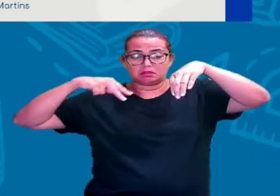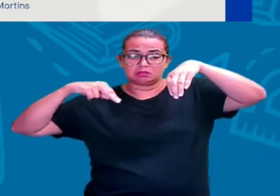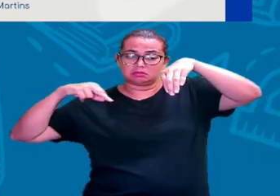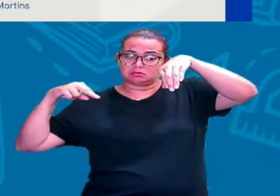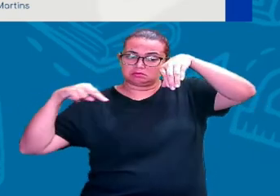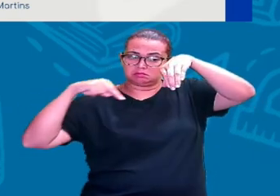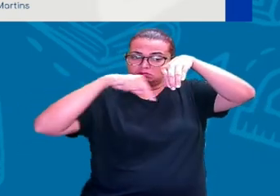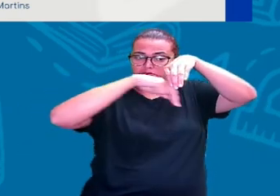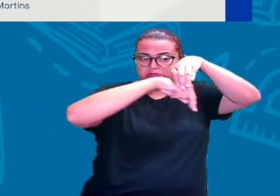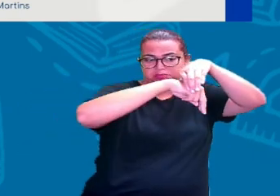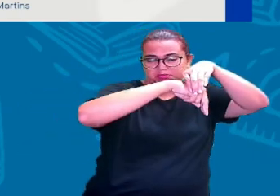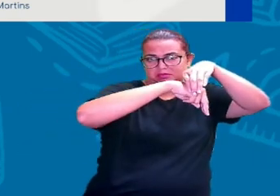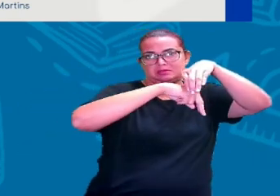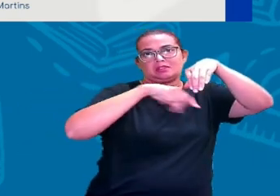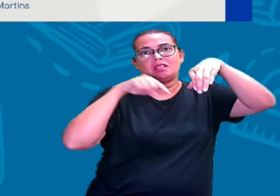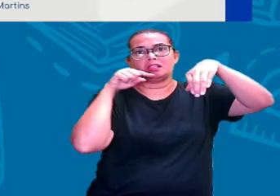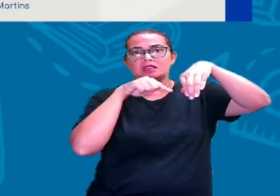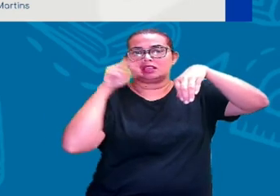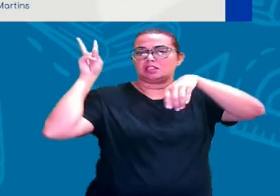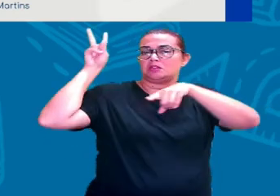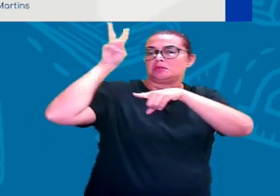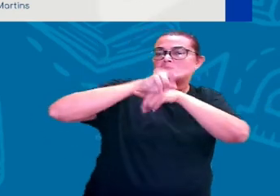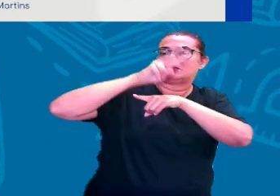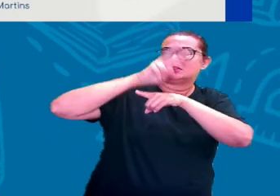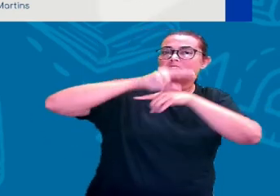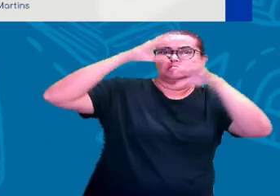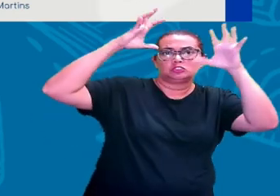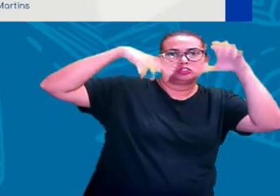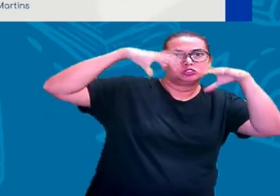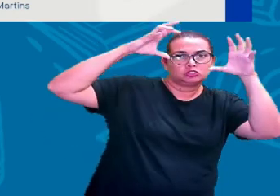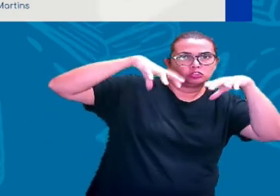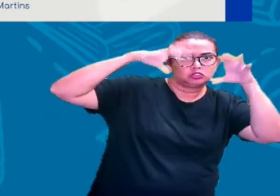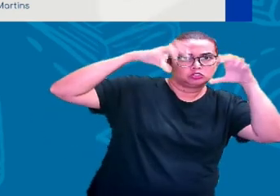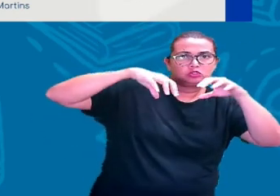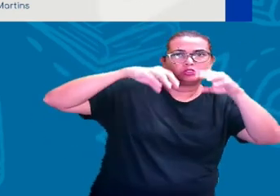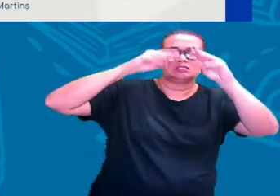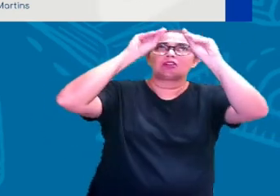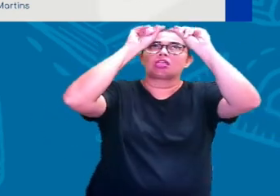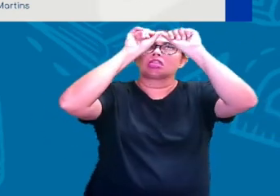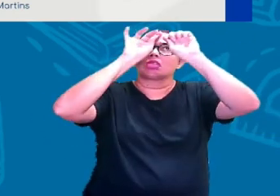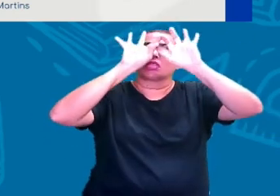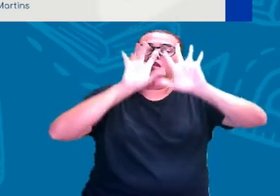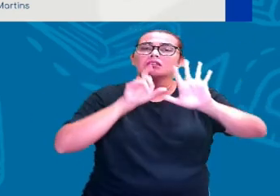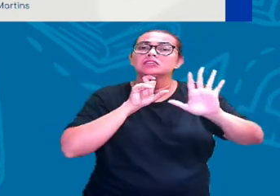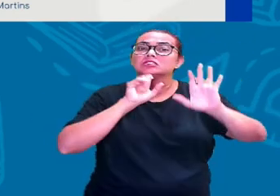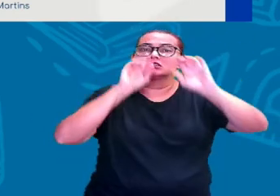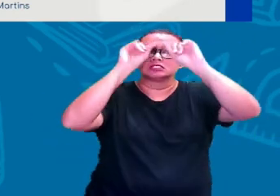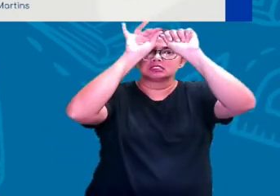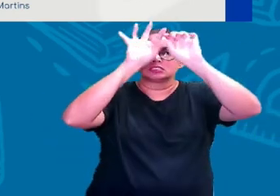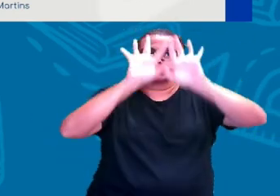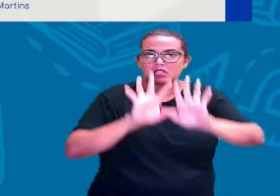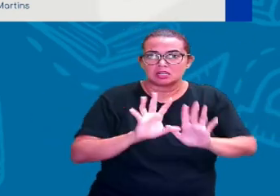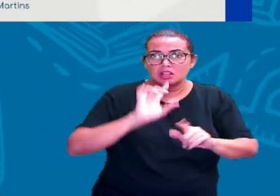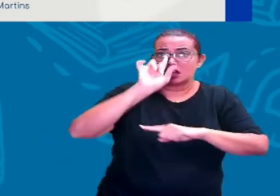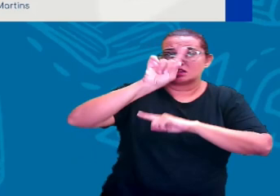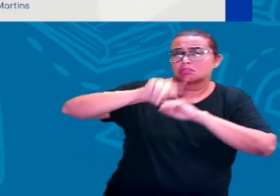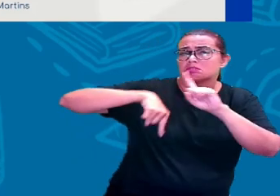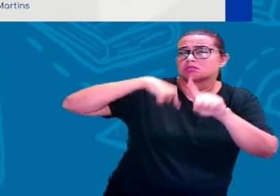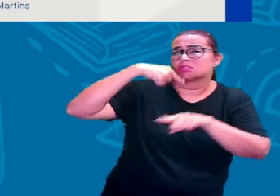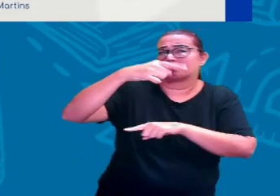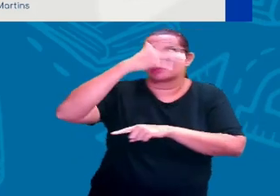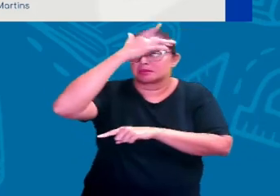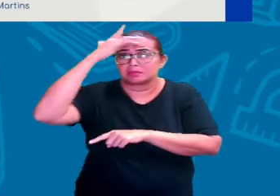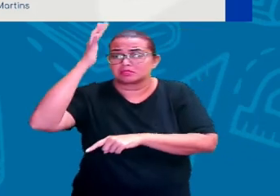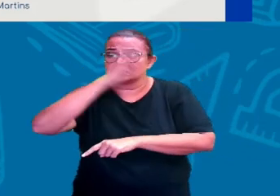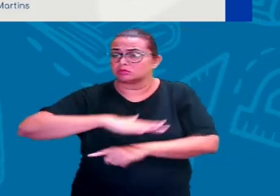A maior descoberta realizada nesse período foi o fogo, né? O fogo permitiu que as pessoas